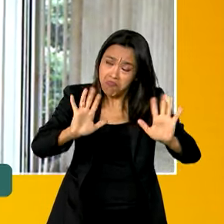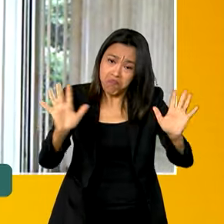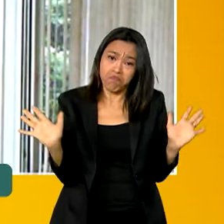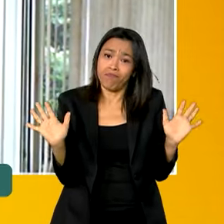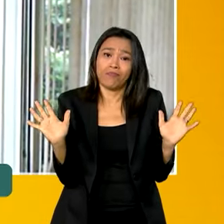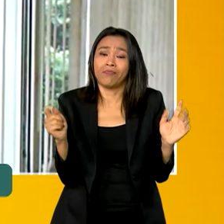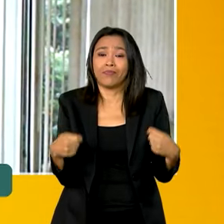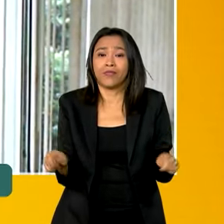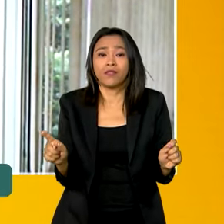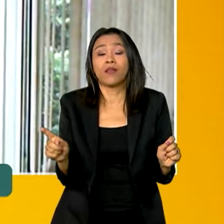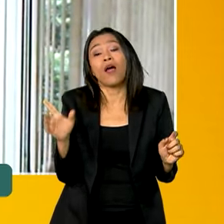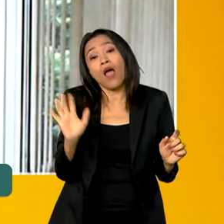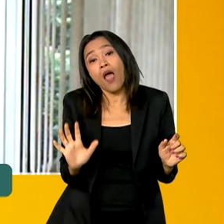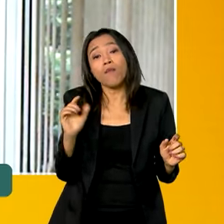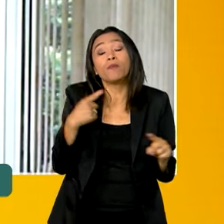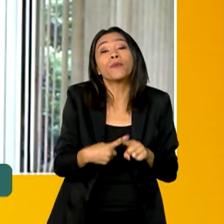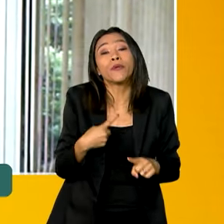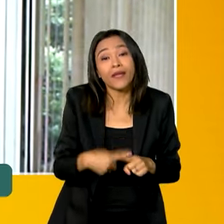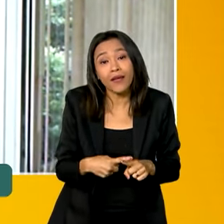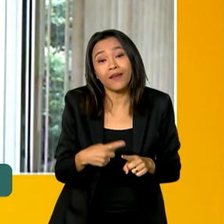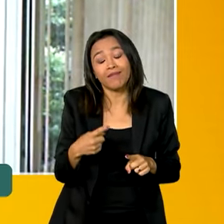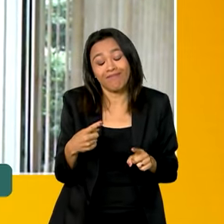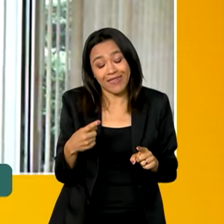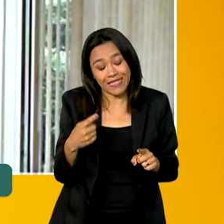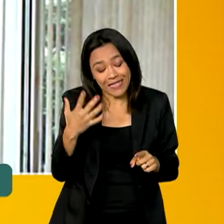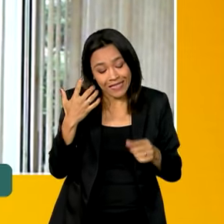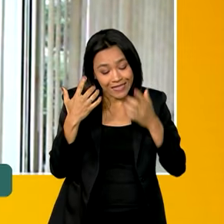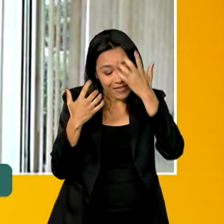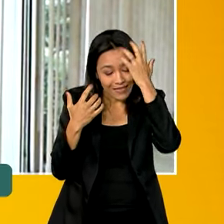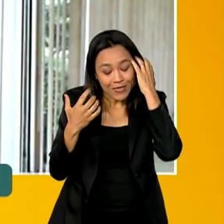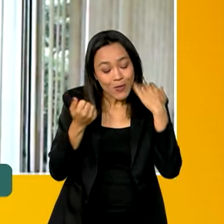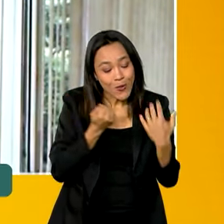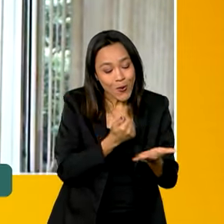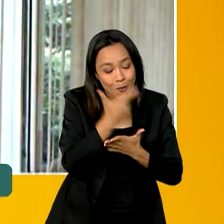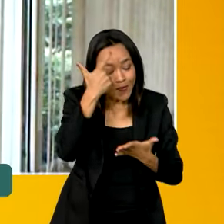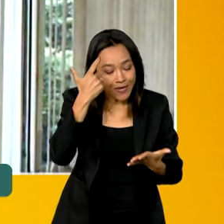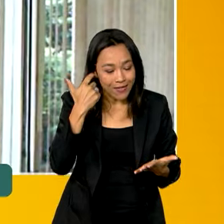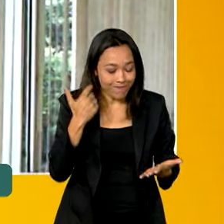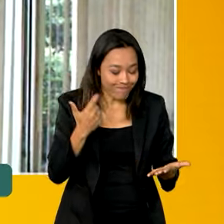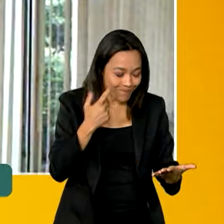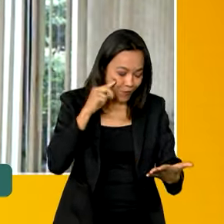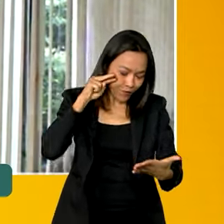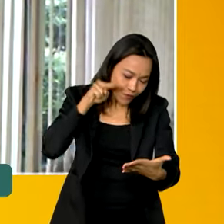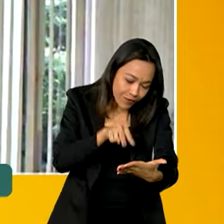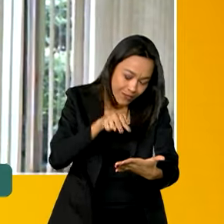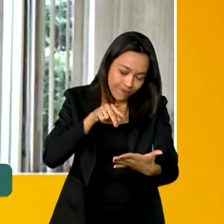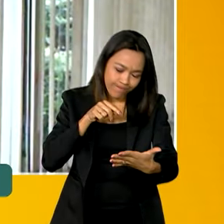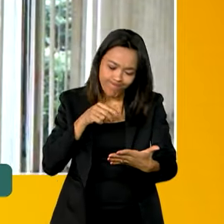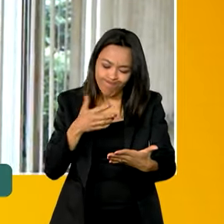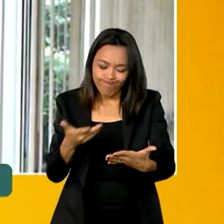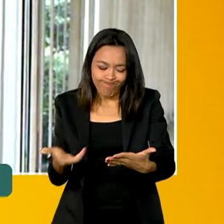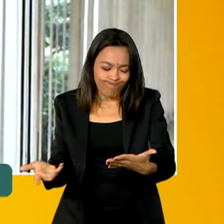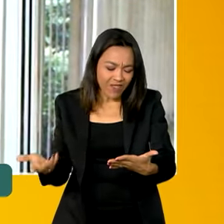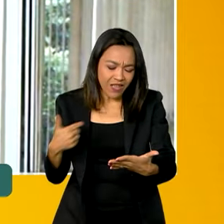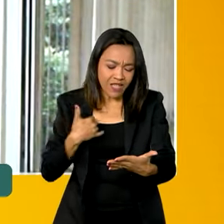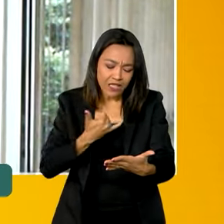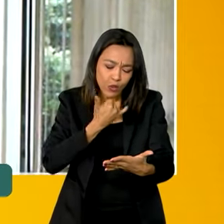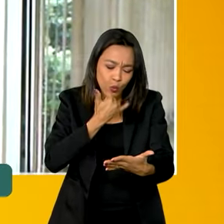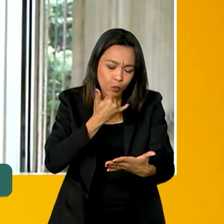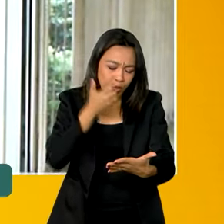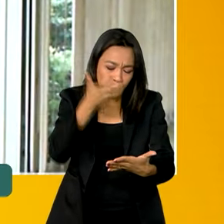informado. É pela possibilidade de, a partir do momento que ele tem contato com o produto, ele tem a possibilidade de